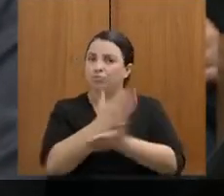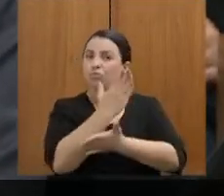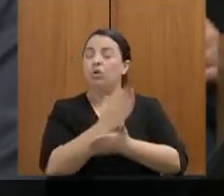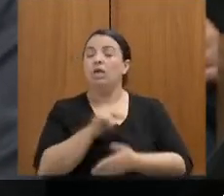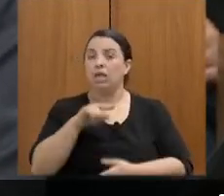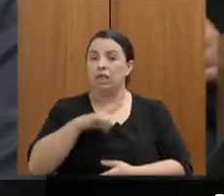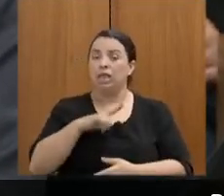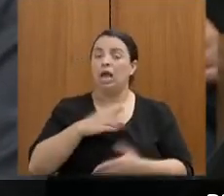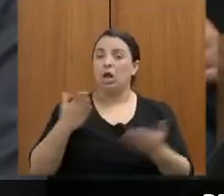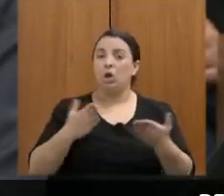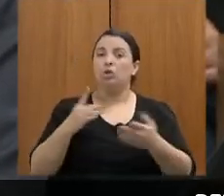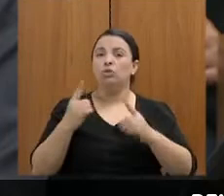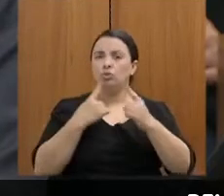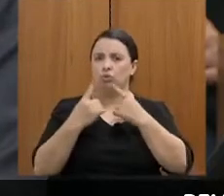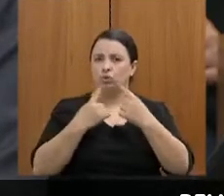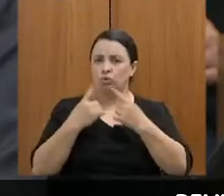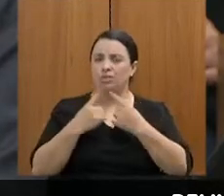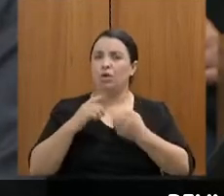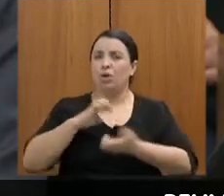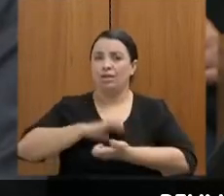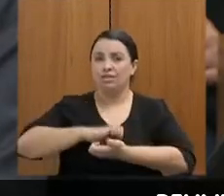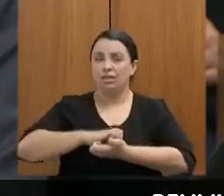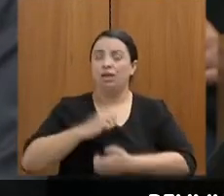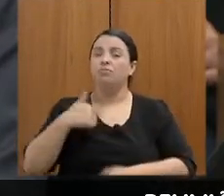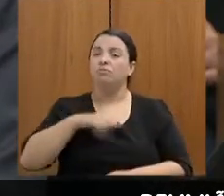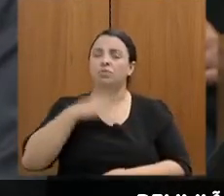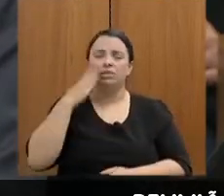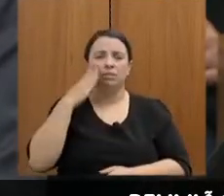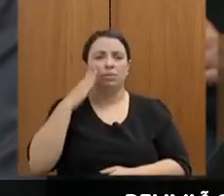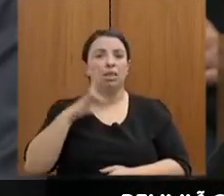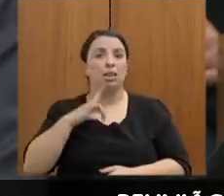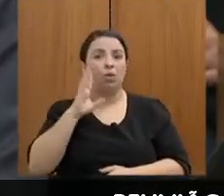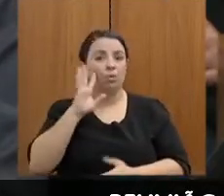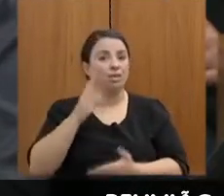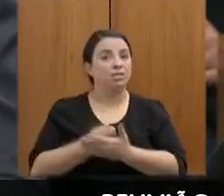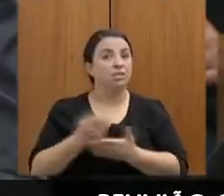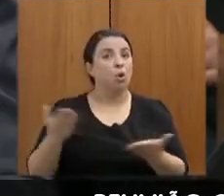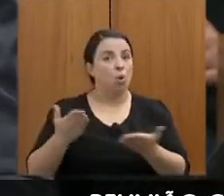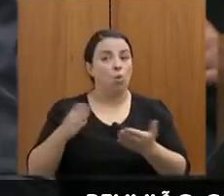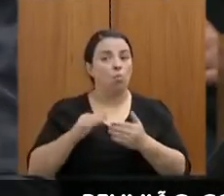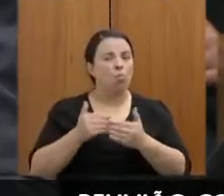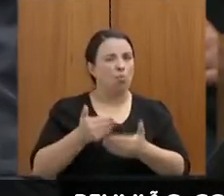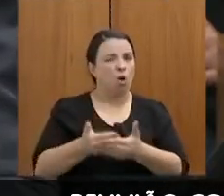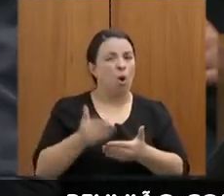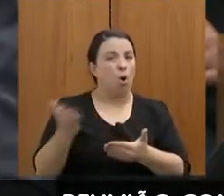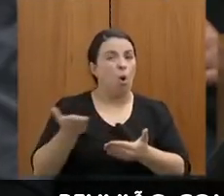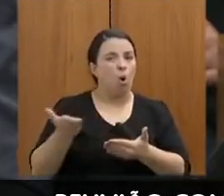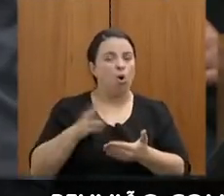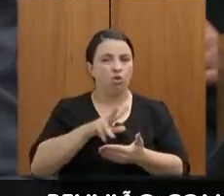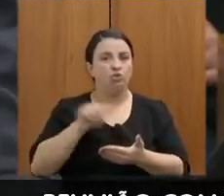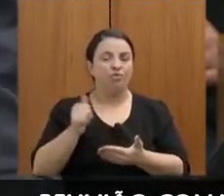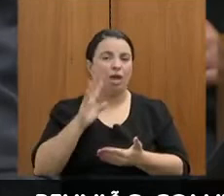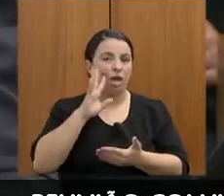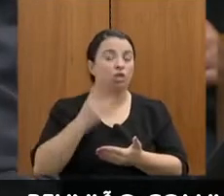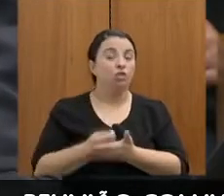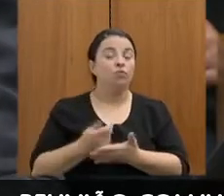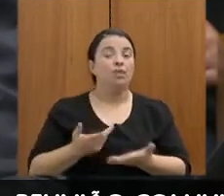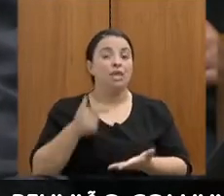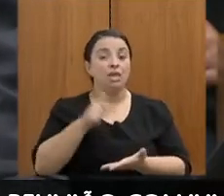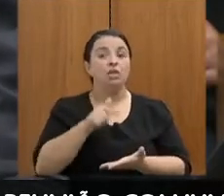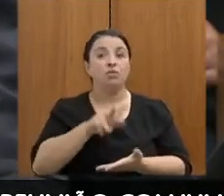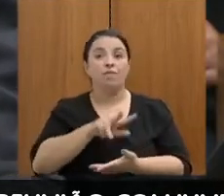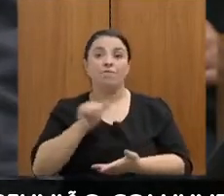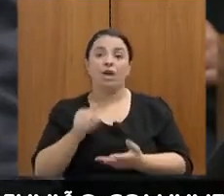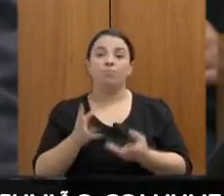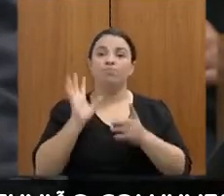discutido ainda no STF, a gente sabe que está para sair uma decisão ainda hoje, se eu não me engano. Então, gostaria de saber como que isso vai impactar